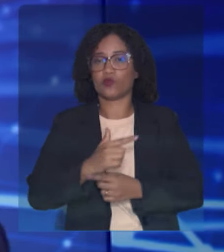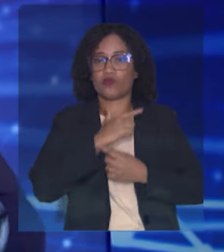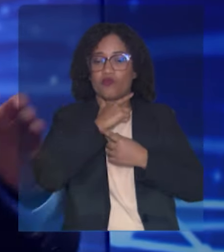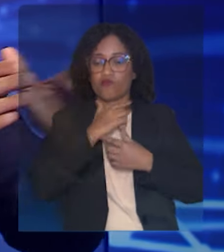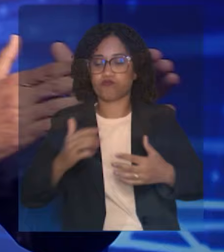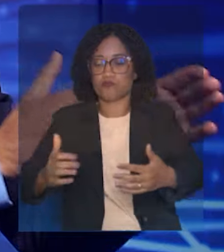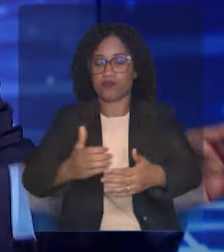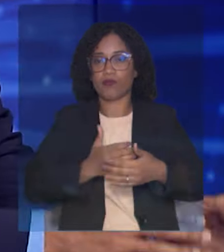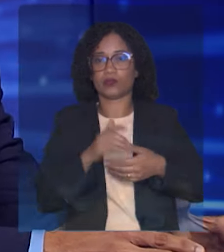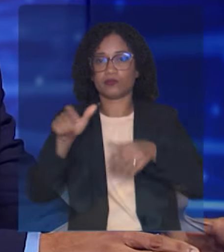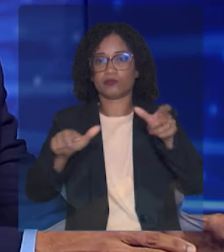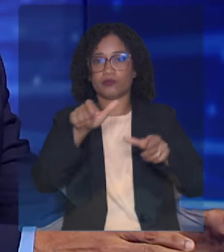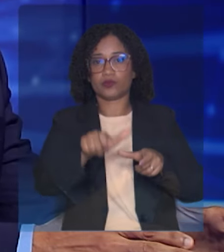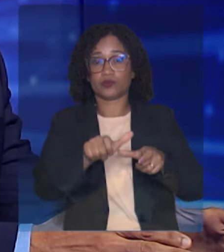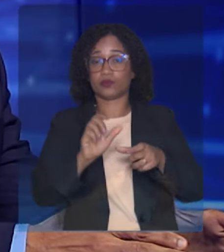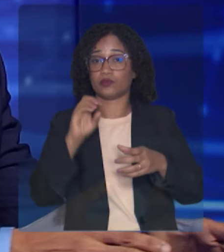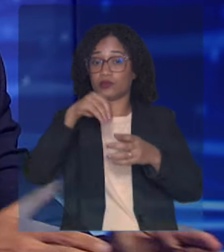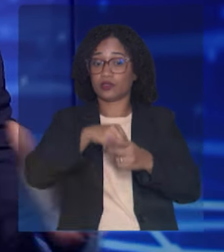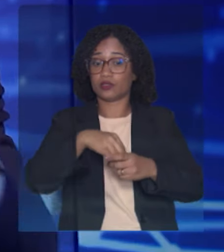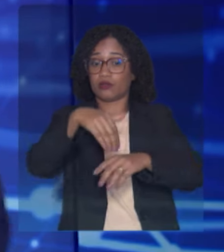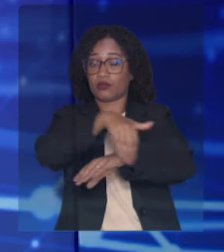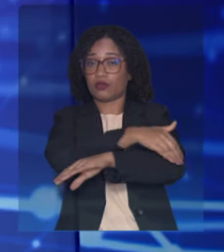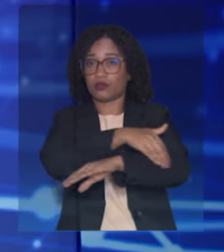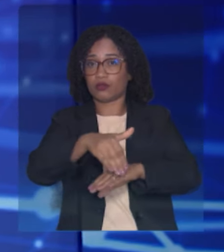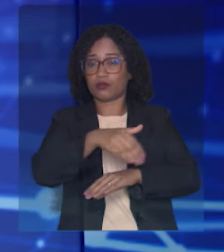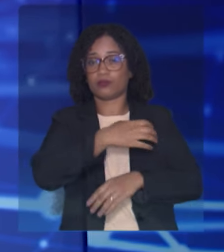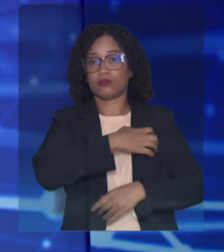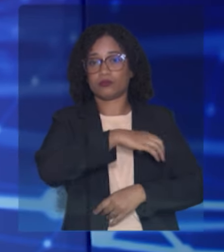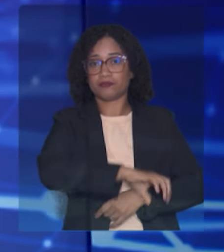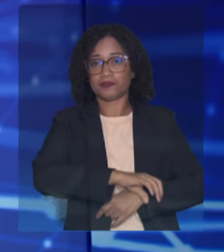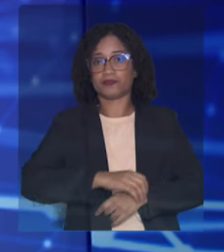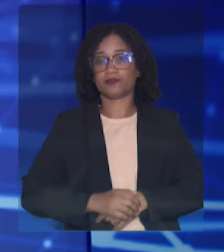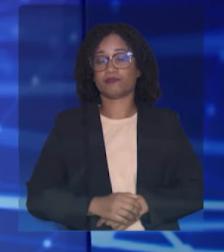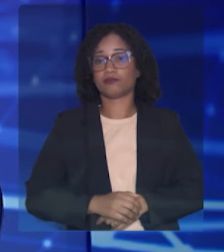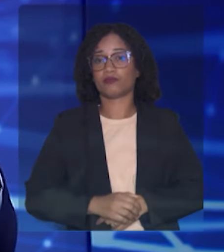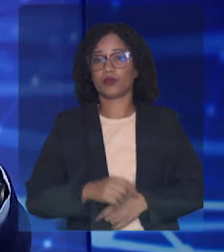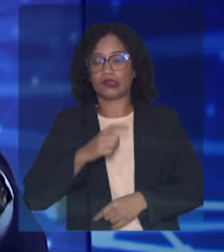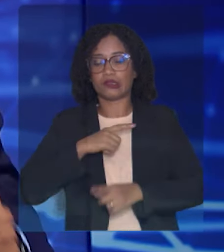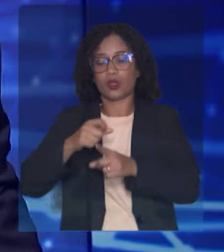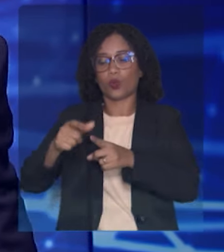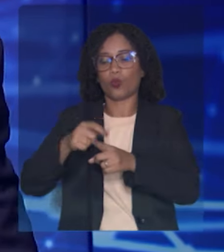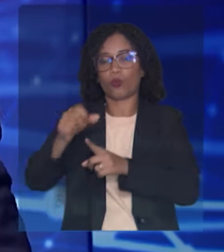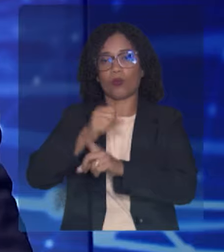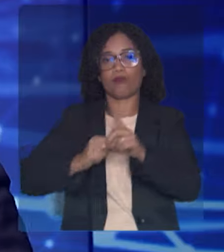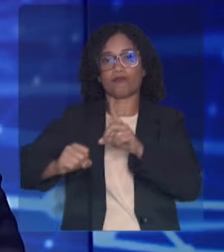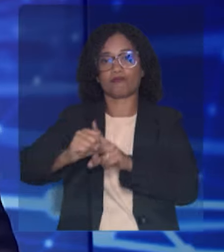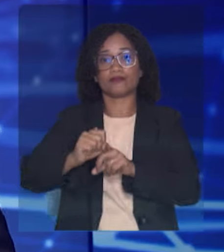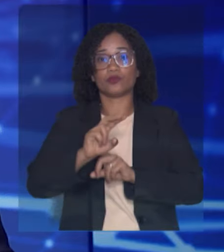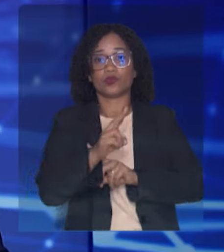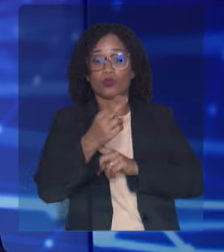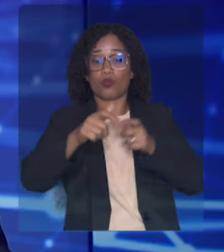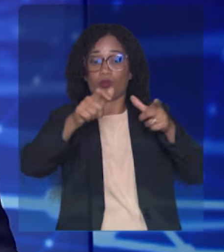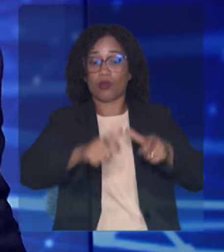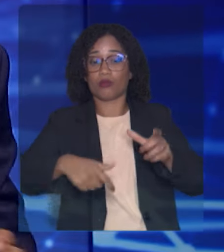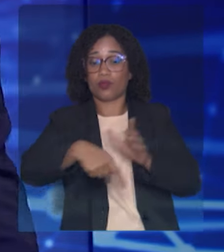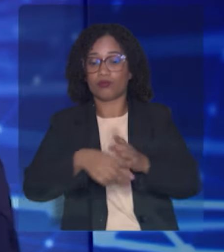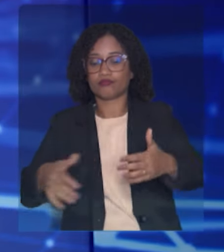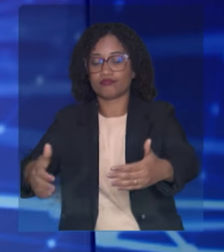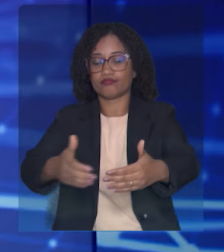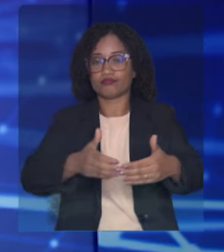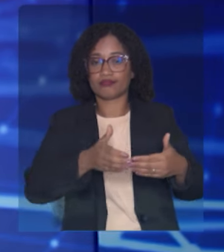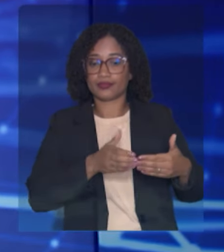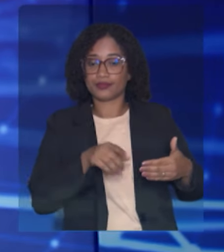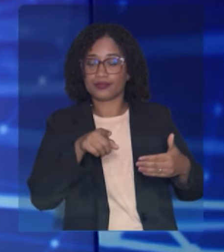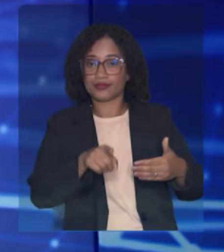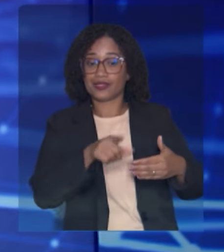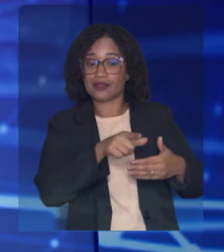vão para os aluguéis sociais ou para as unidades de acolhimento e só saem quando recebem a moradia definitiva. É público